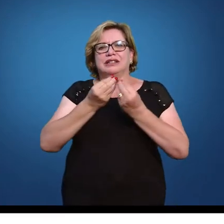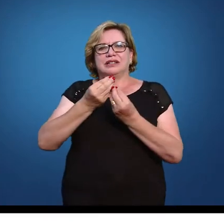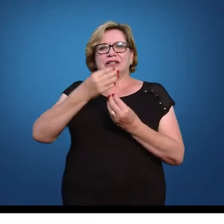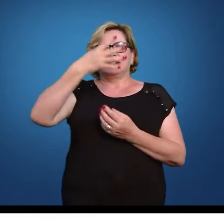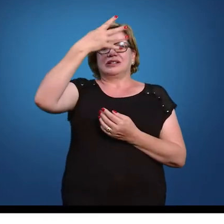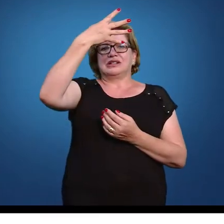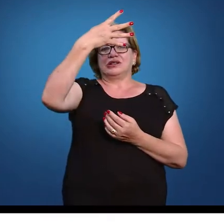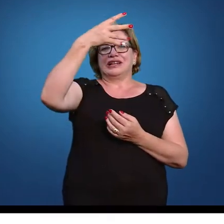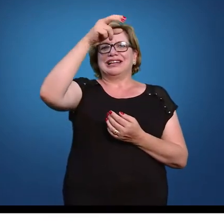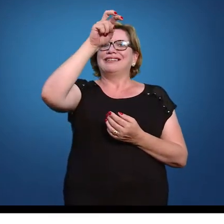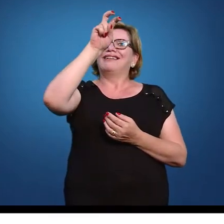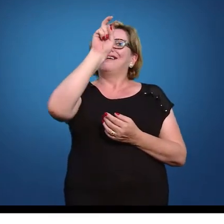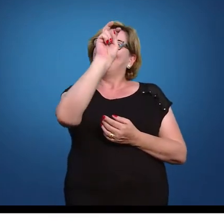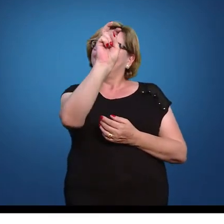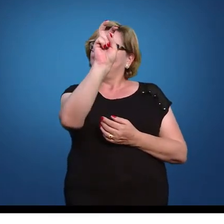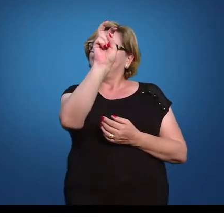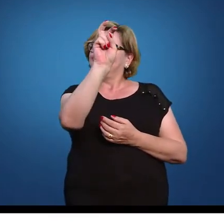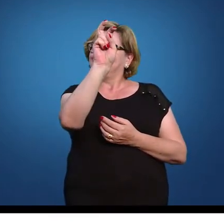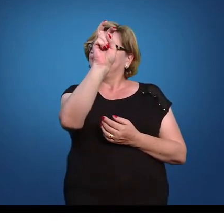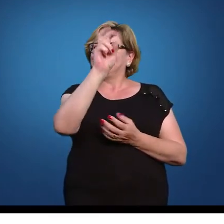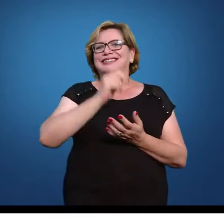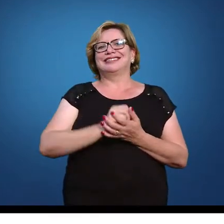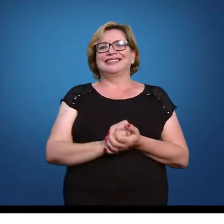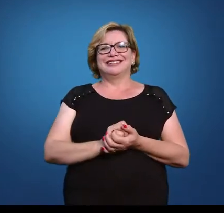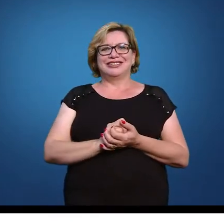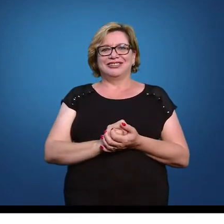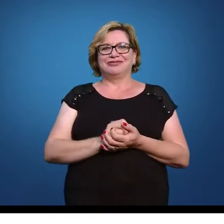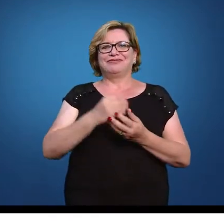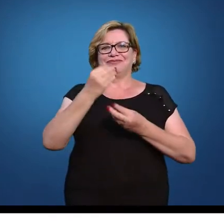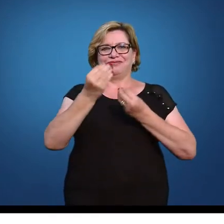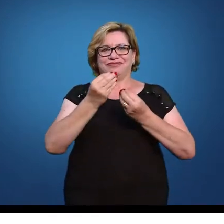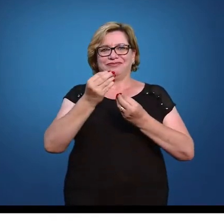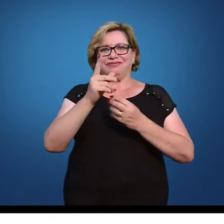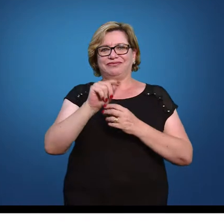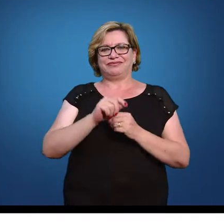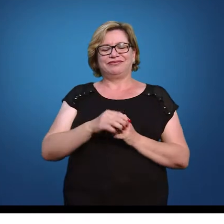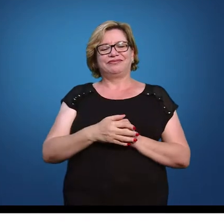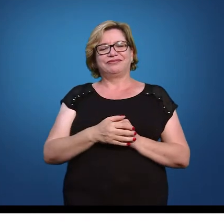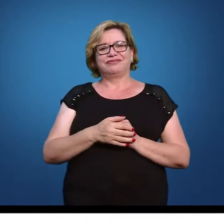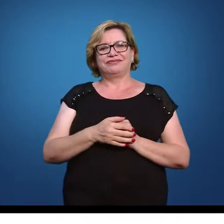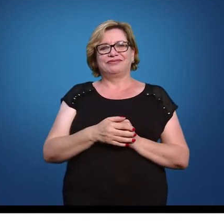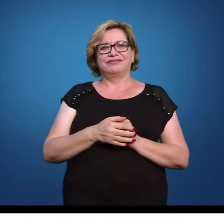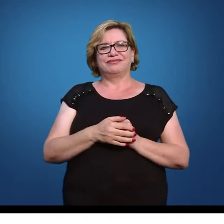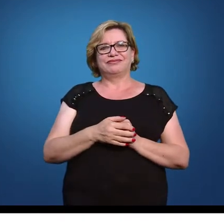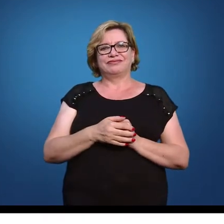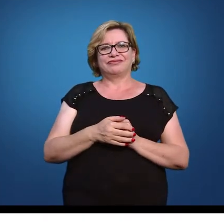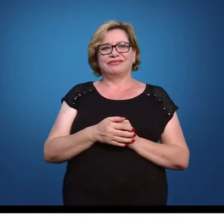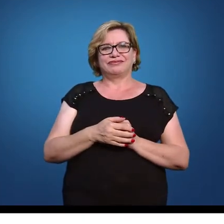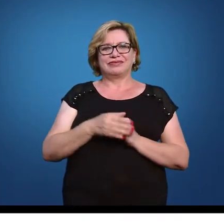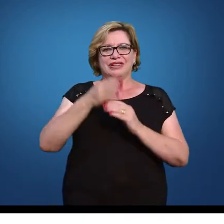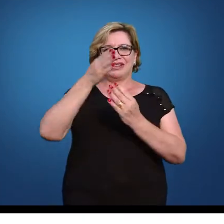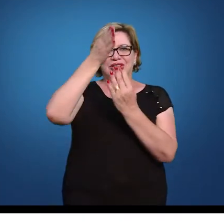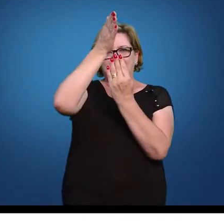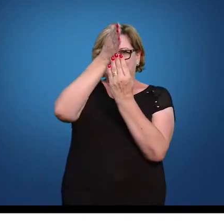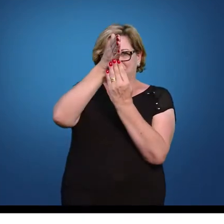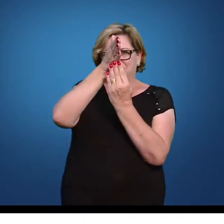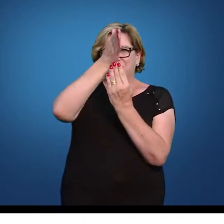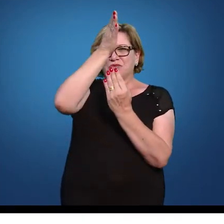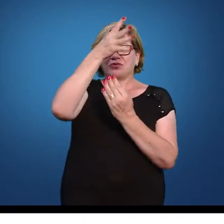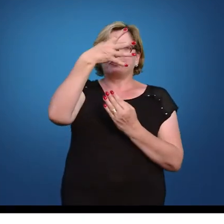já viu, vai a média. Então, eu tenho exatamente aqui a média de peso 45.